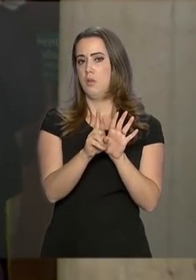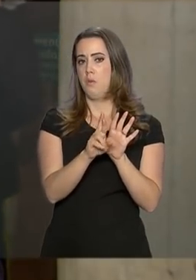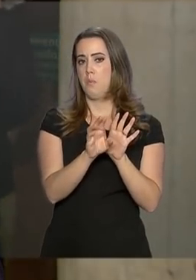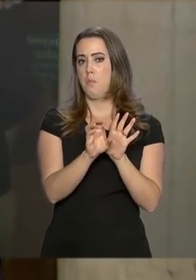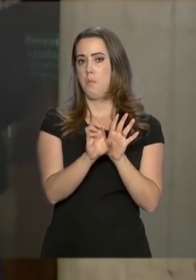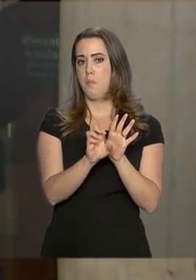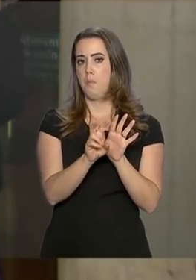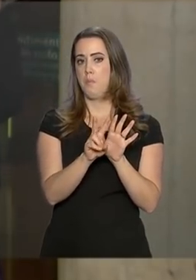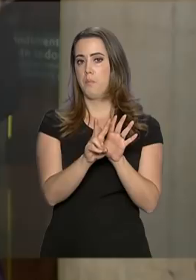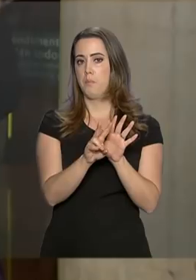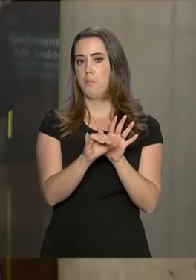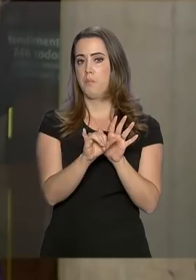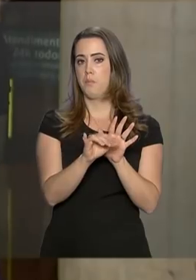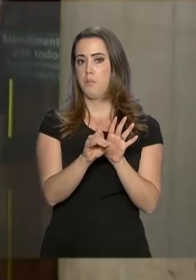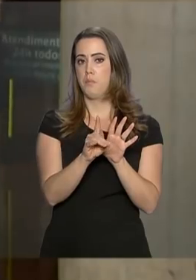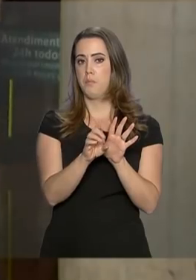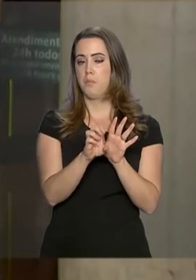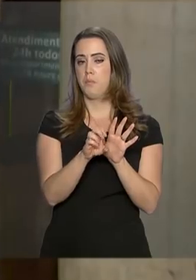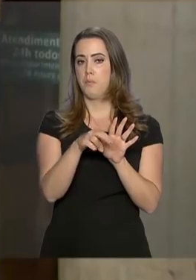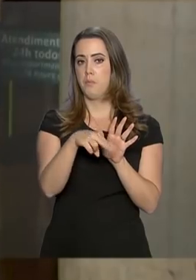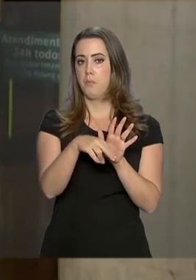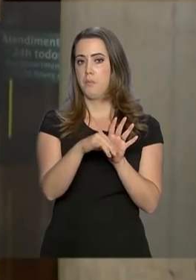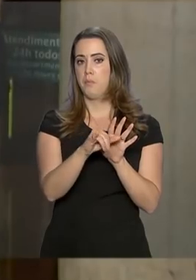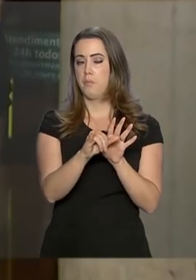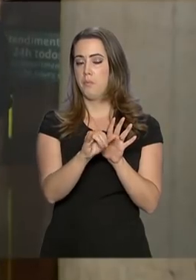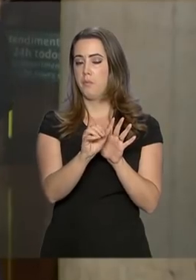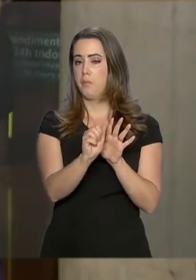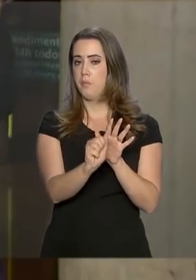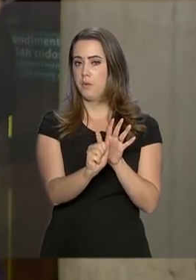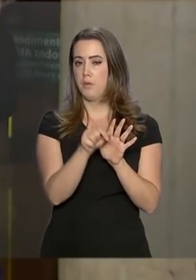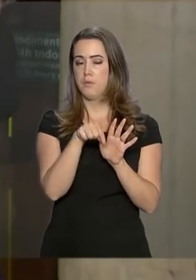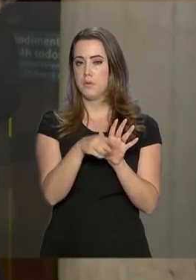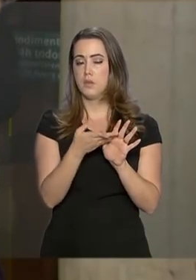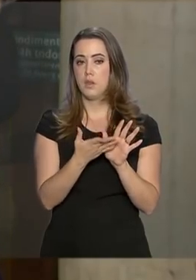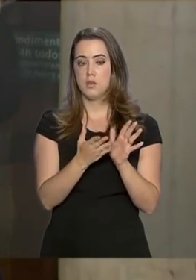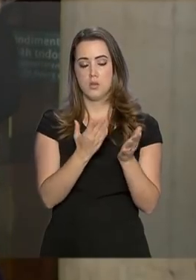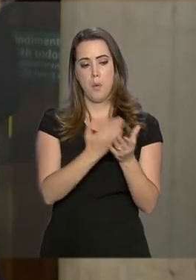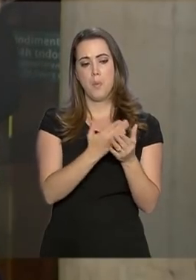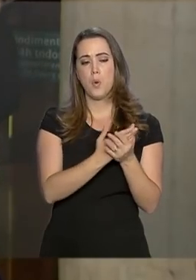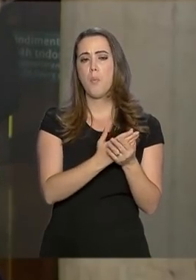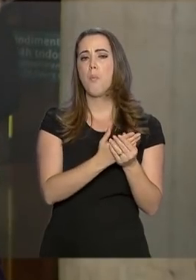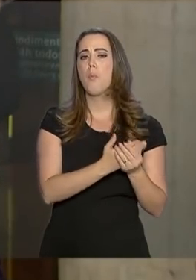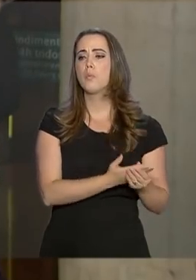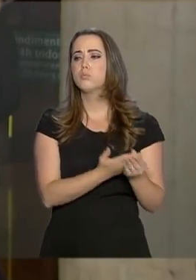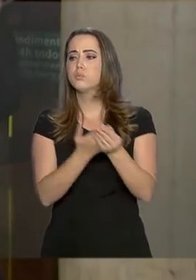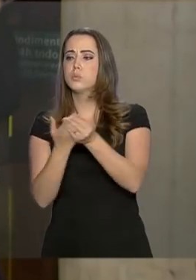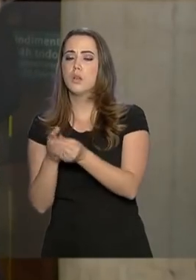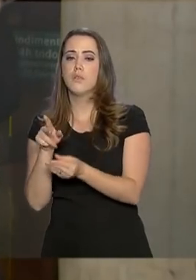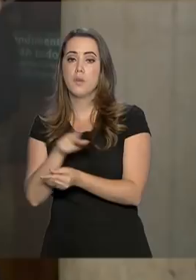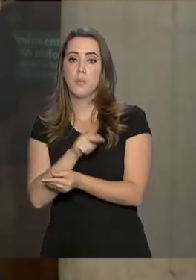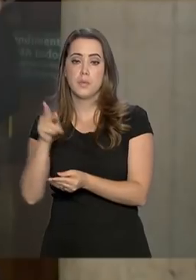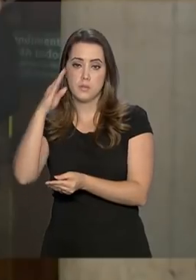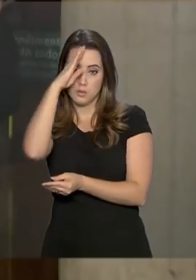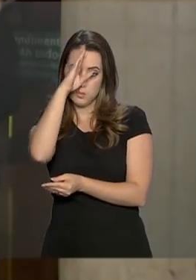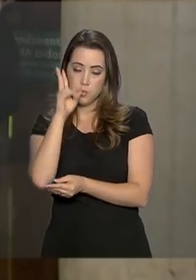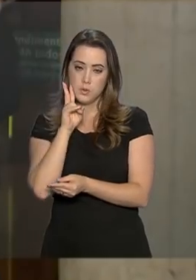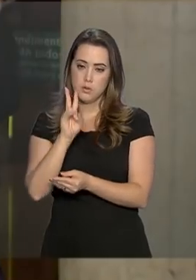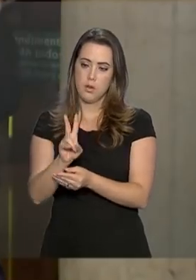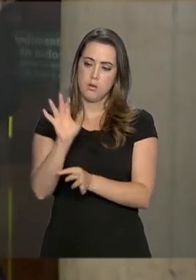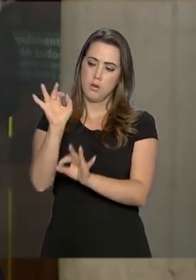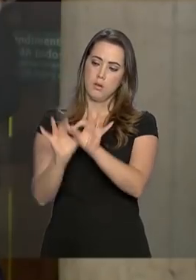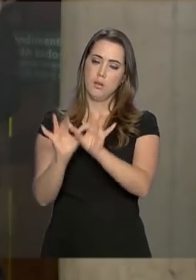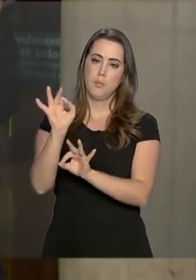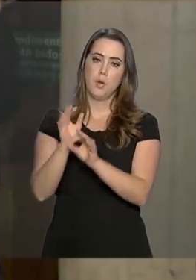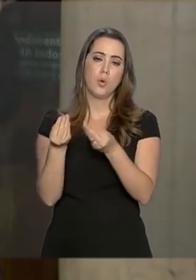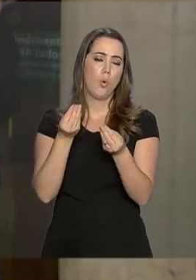previdência será enviada aqui para o presidente da república E ele é que deve tratar de desenhar